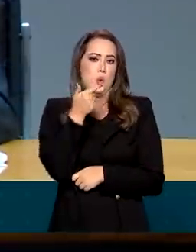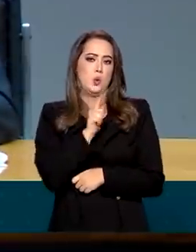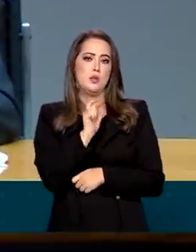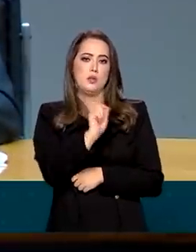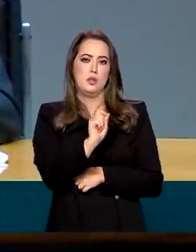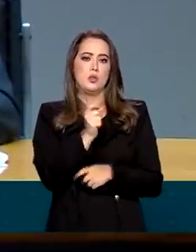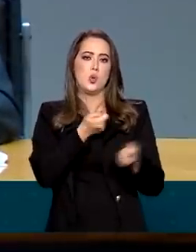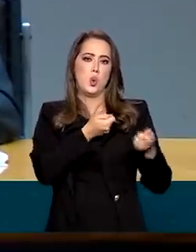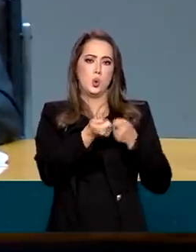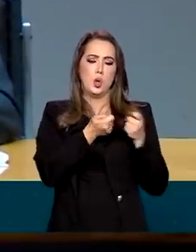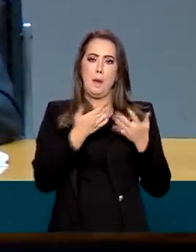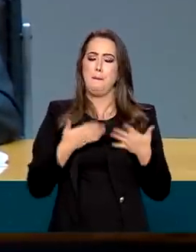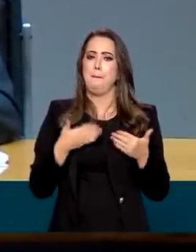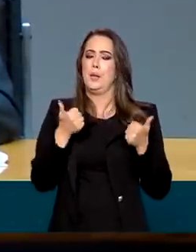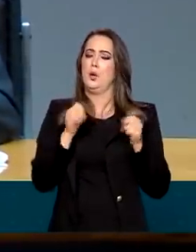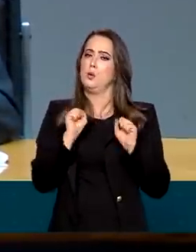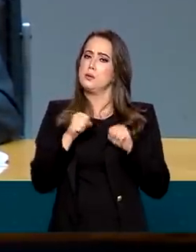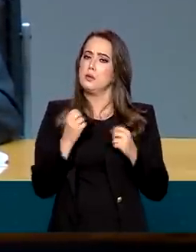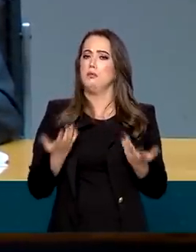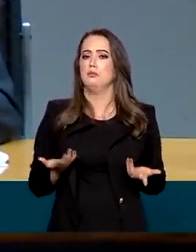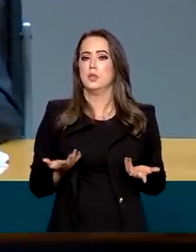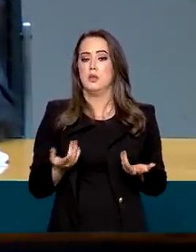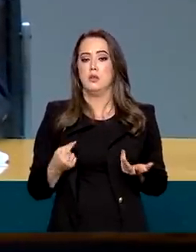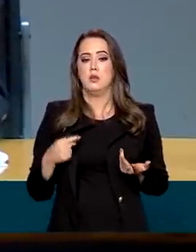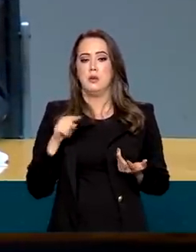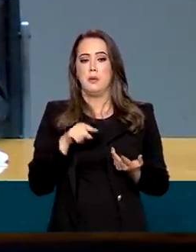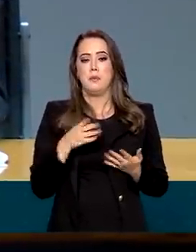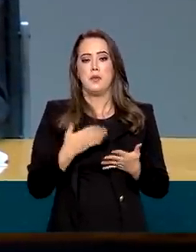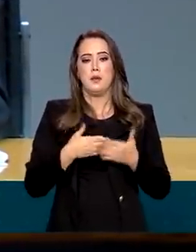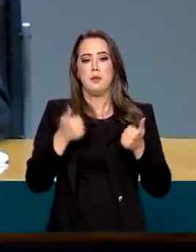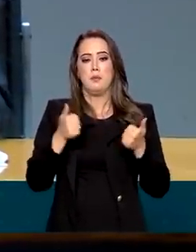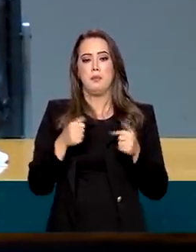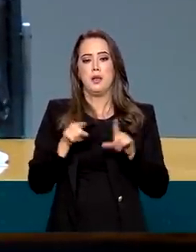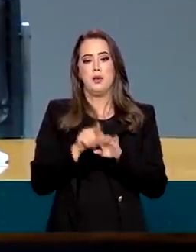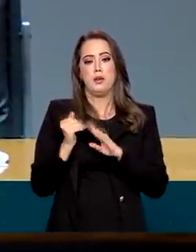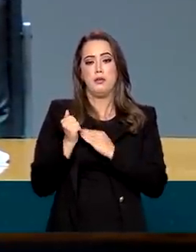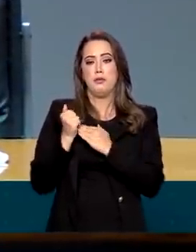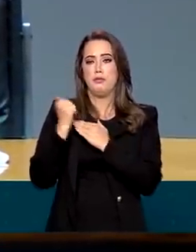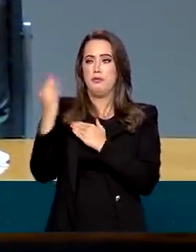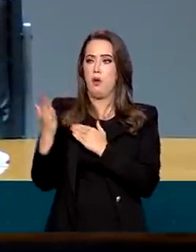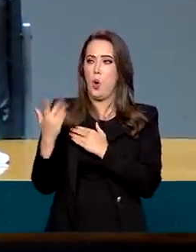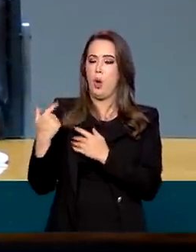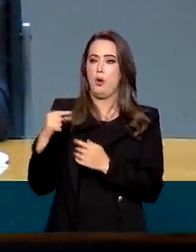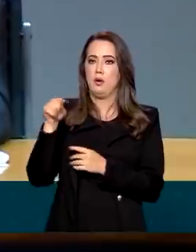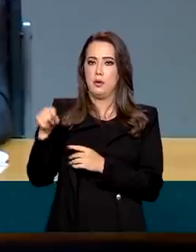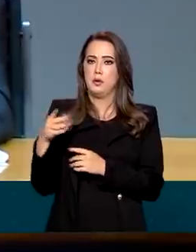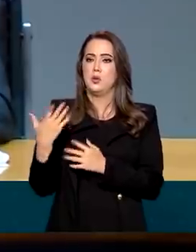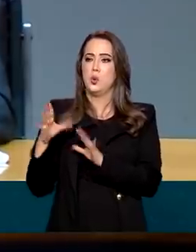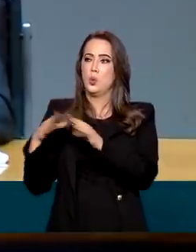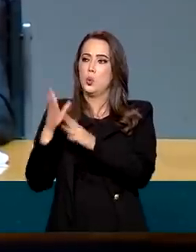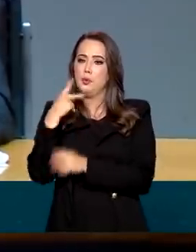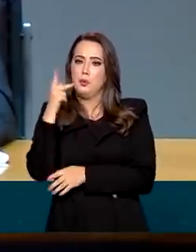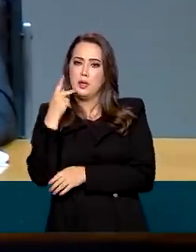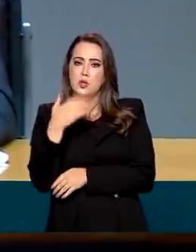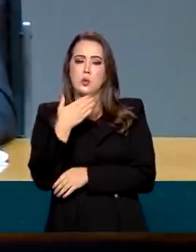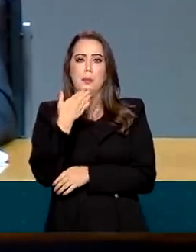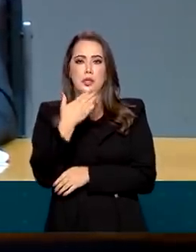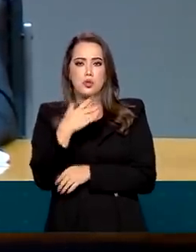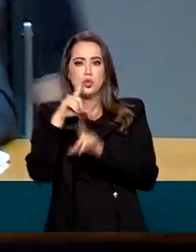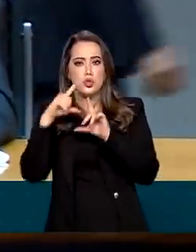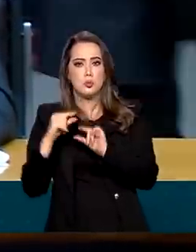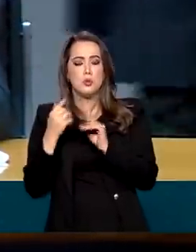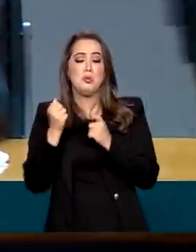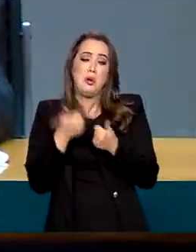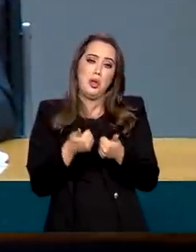acertar a coisa um pouco antes? Sim. Seria melhor que, em vez de quando eu estou fora, a ala política pressionar pelo recurso? Sim. Agora, seria melhor